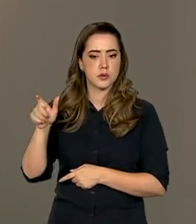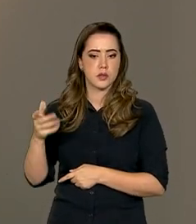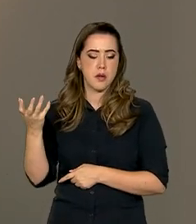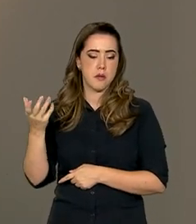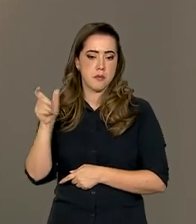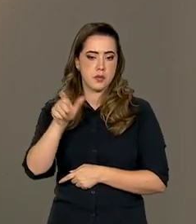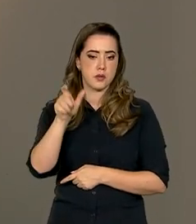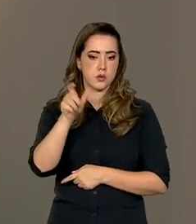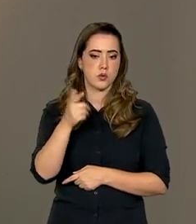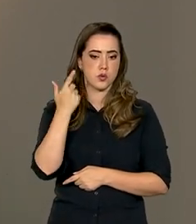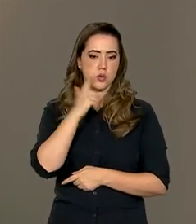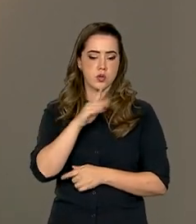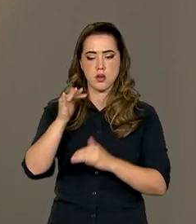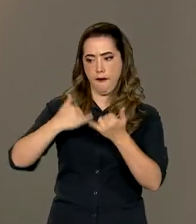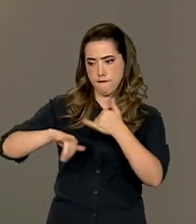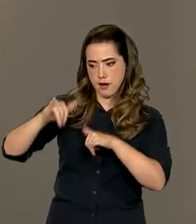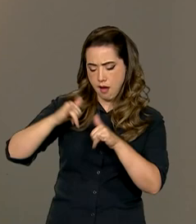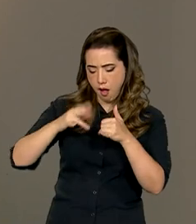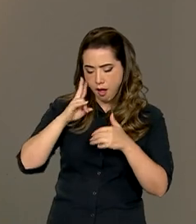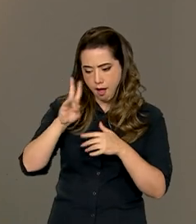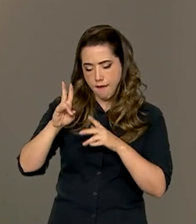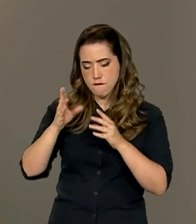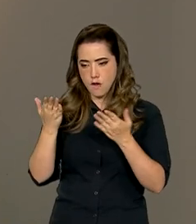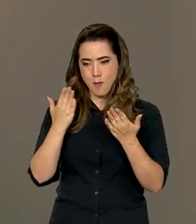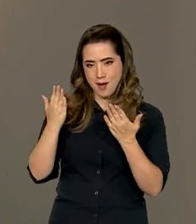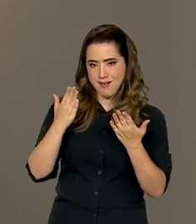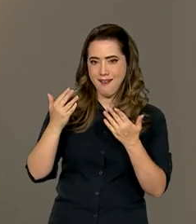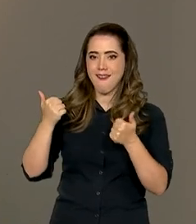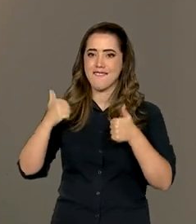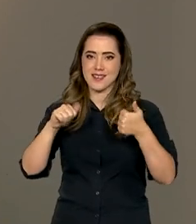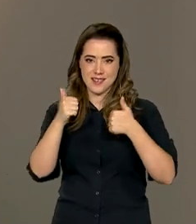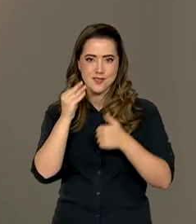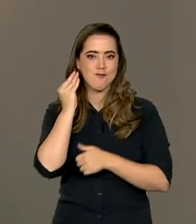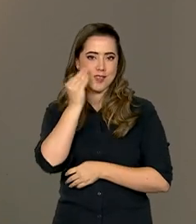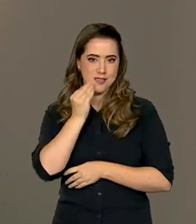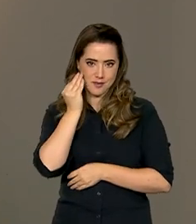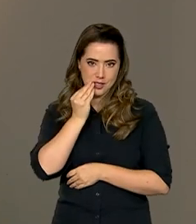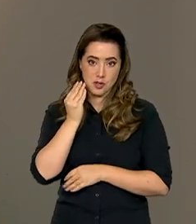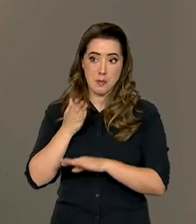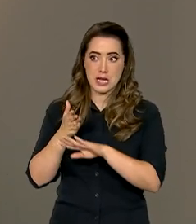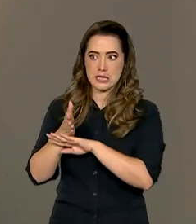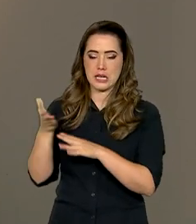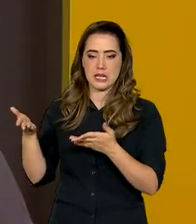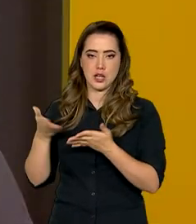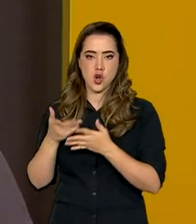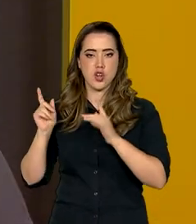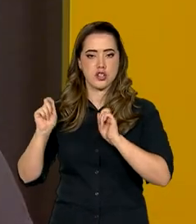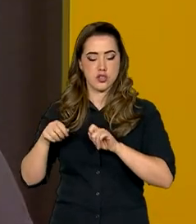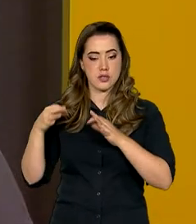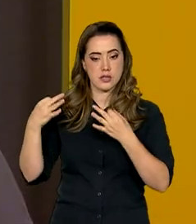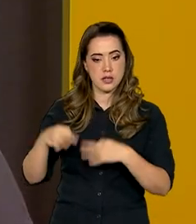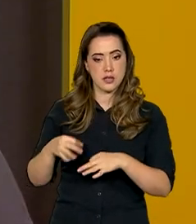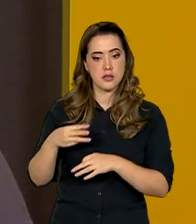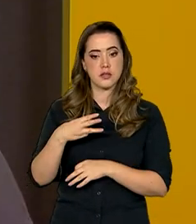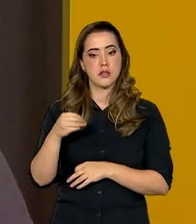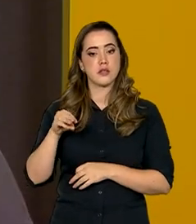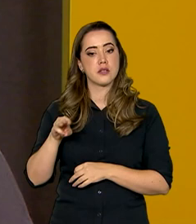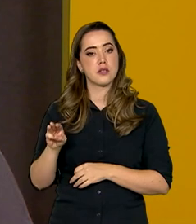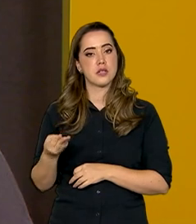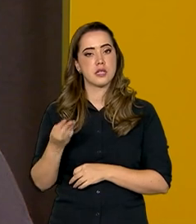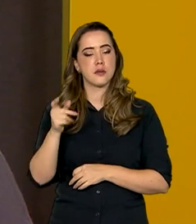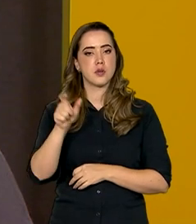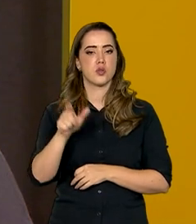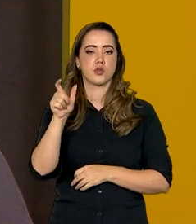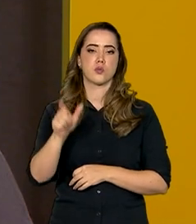fazer um tipo de laboratório, né? Para a entrada agora em campo mesmo, que vai valer, que são 30 milhões de